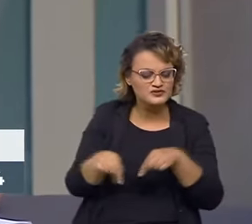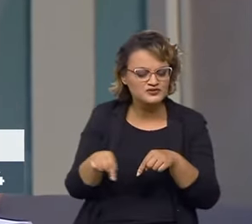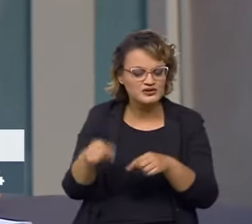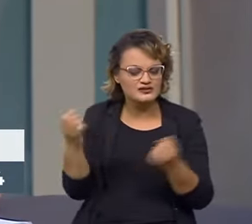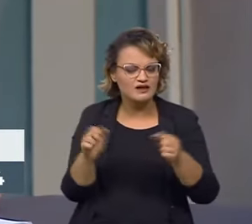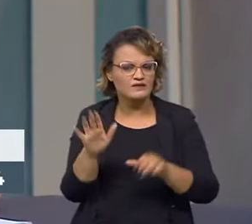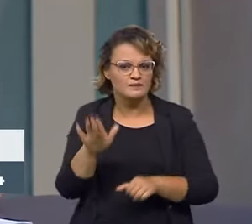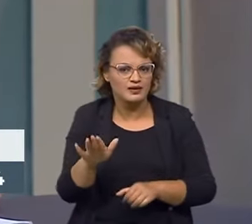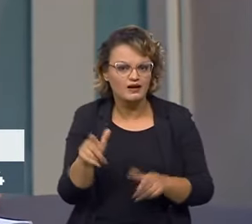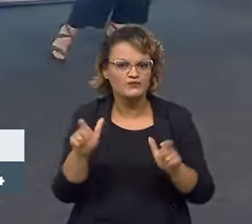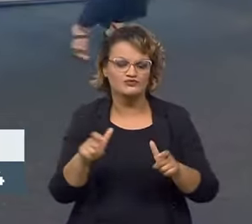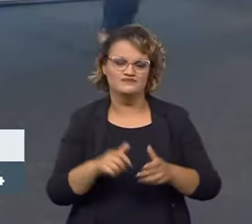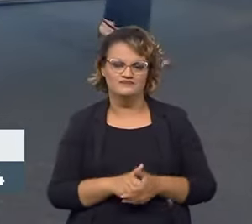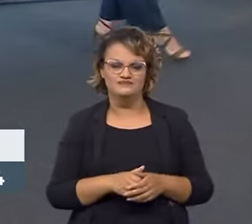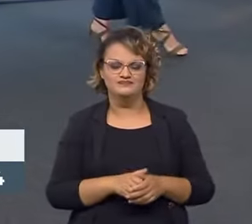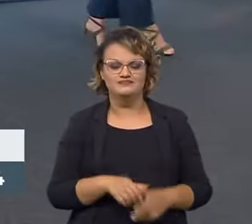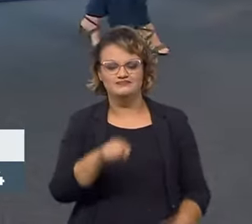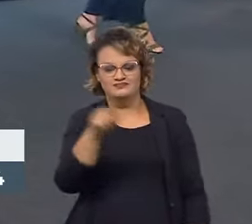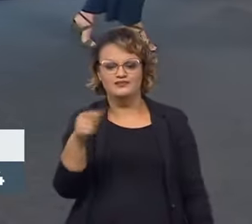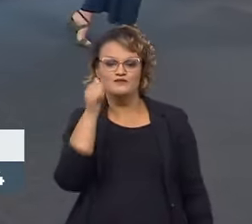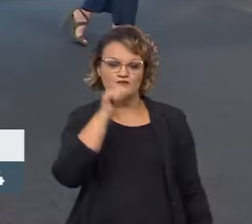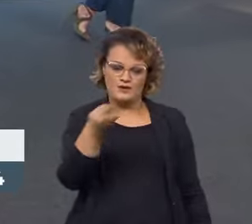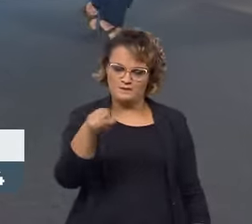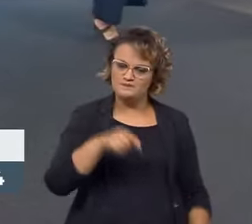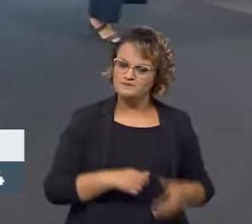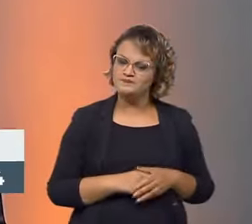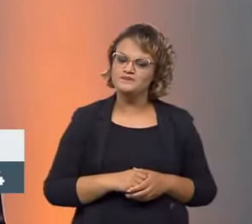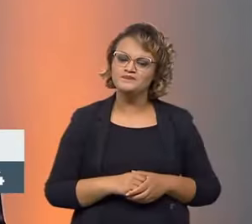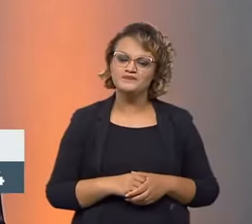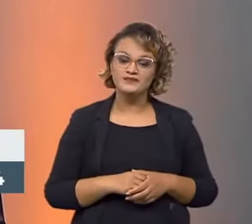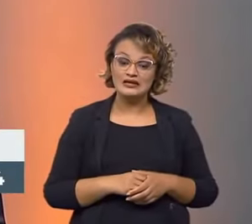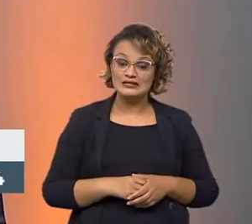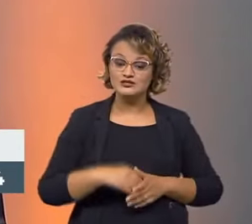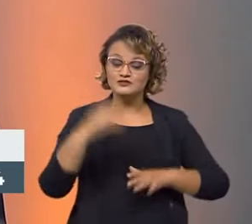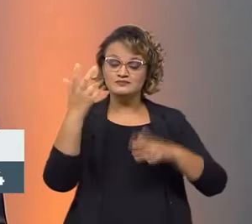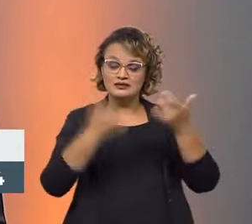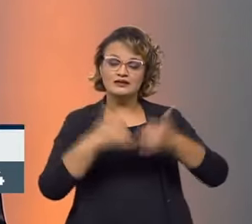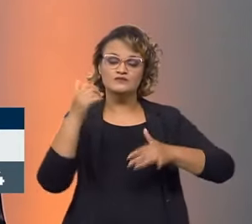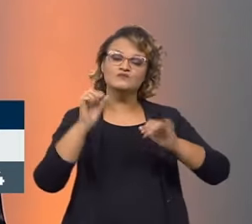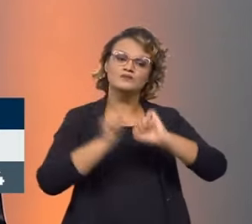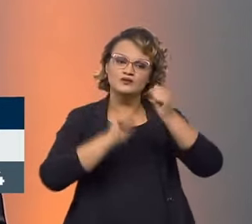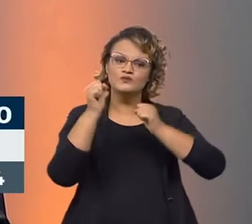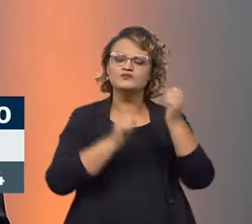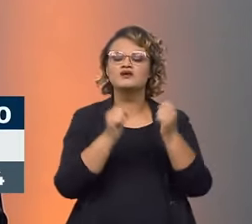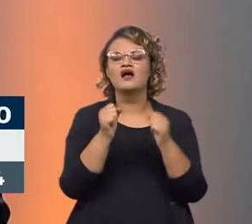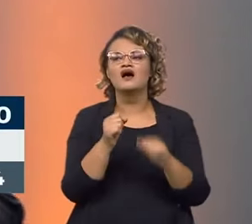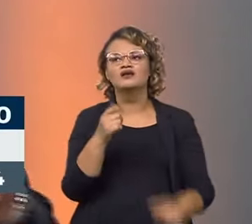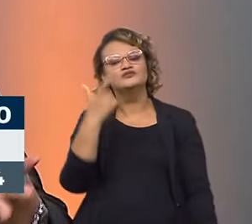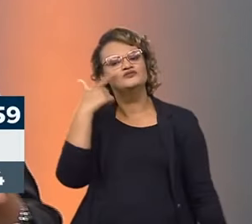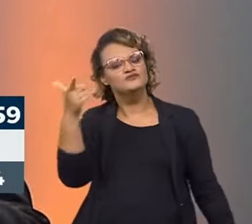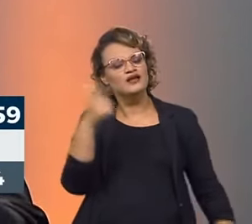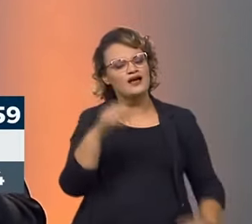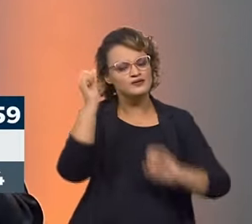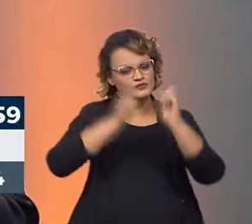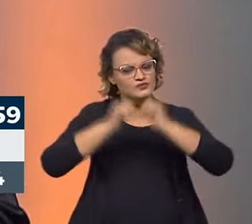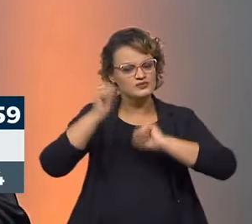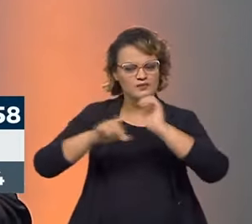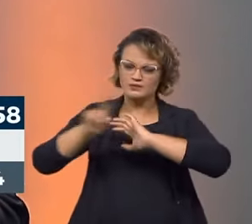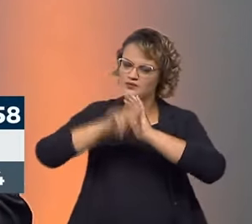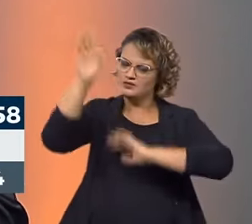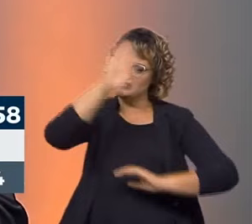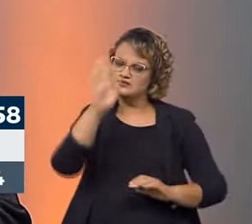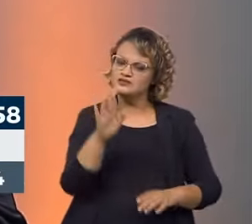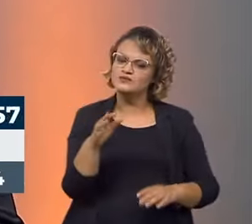parar esse carro. Márcia, sua pergunta, por favor, rapidinho. Ainda falando sobre indústria, como que o senhor percebe o caminho da industrialização do país, da